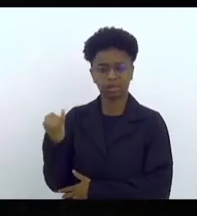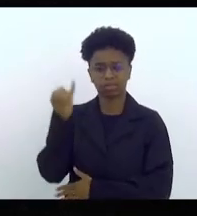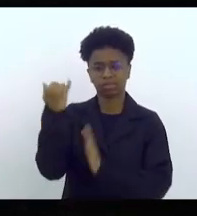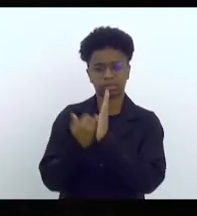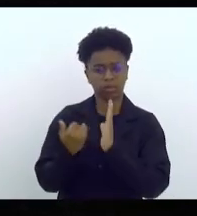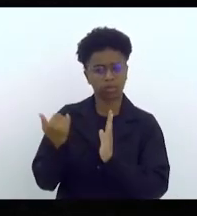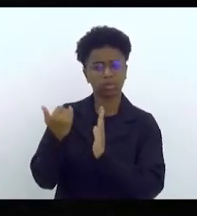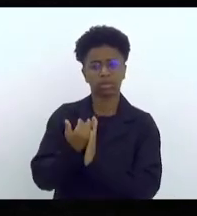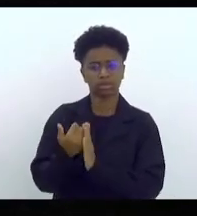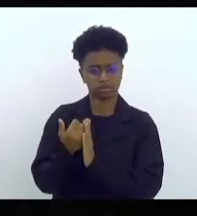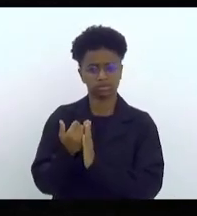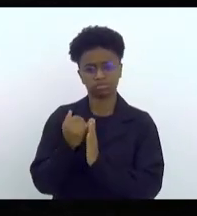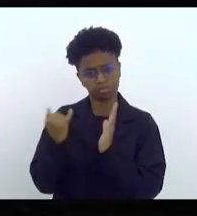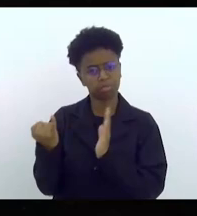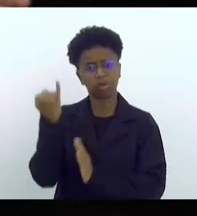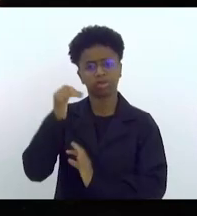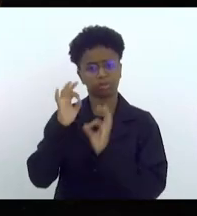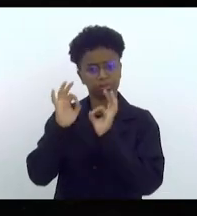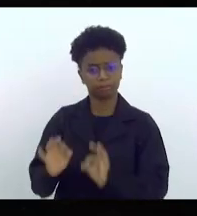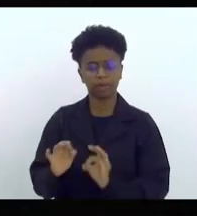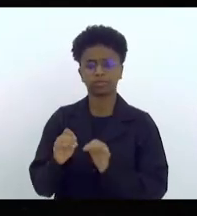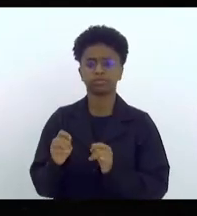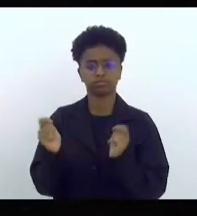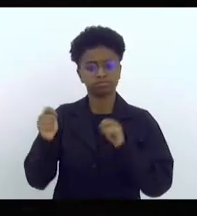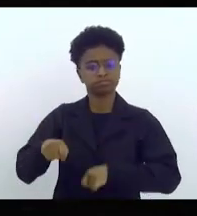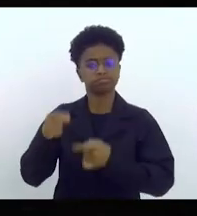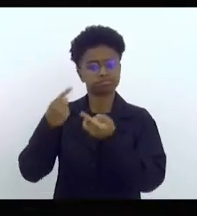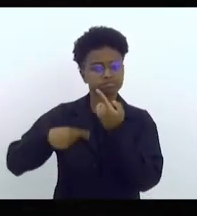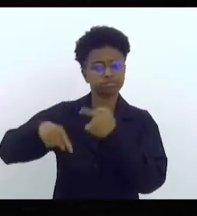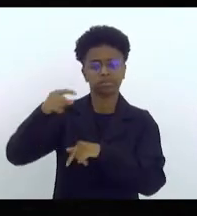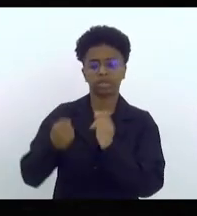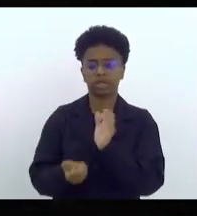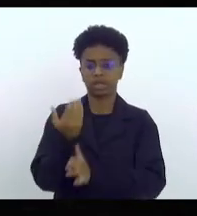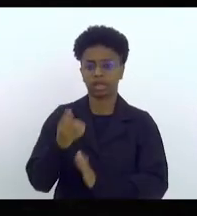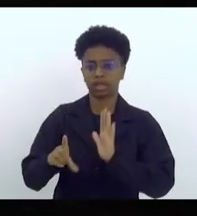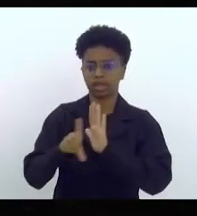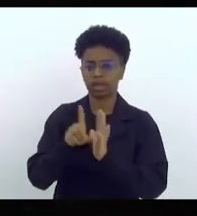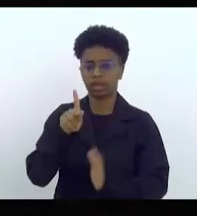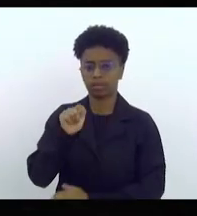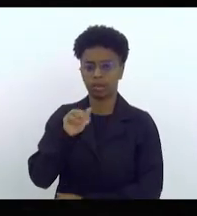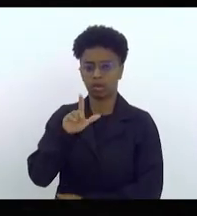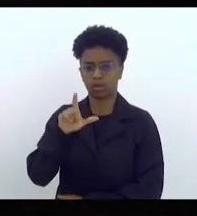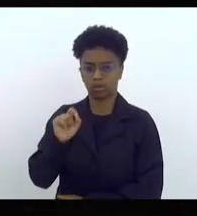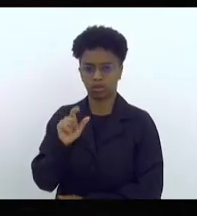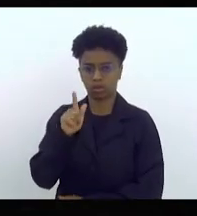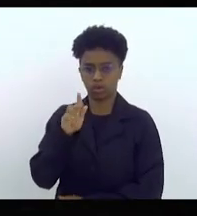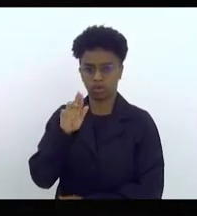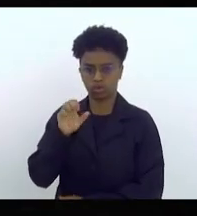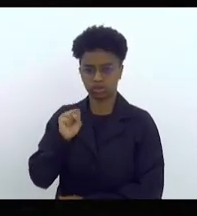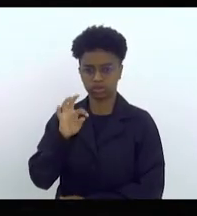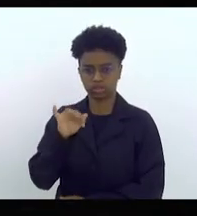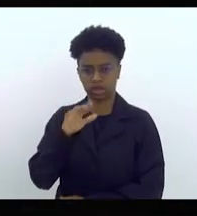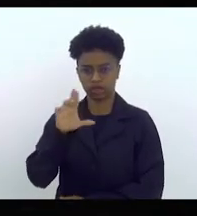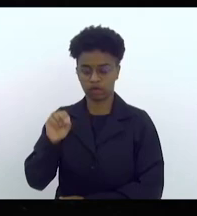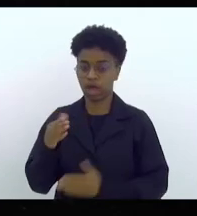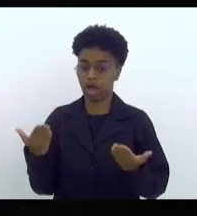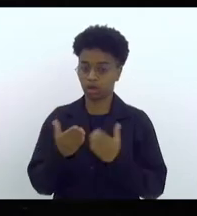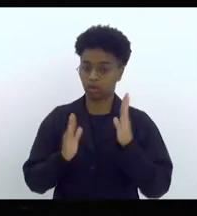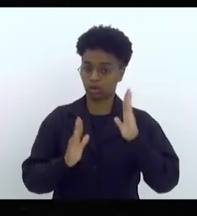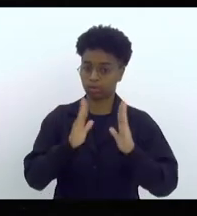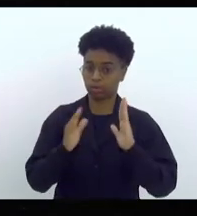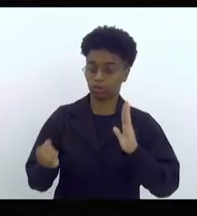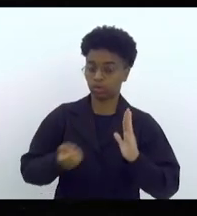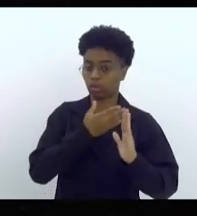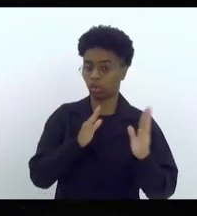importante e muito relevante para o sucesso da implementação da Lei Paulo Gustavo. E a gente vai entrar agora numa nova etapa e essa nova